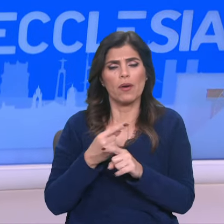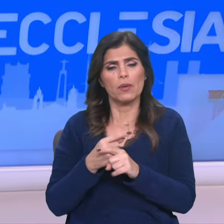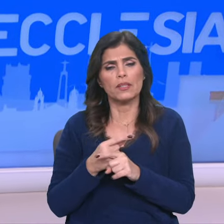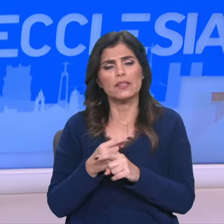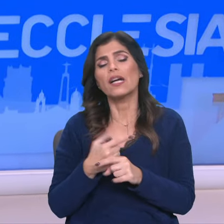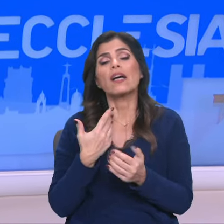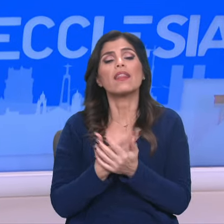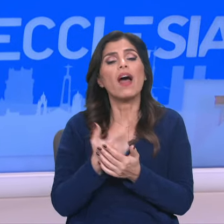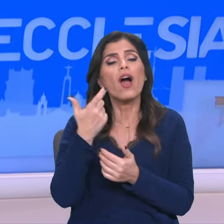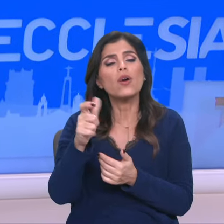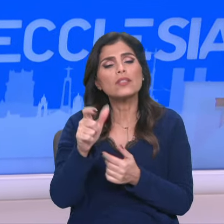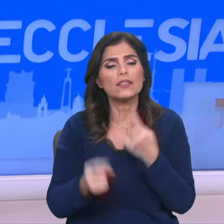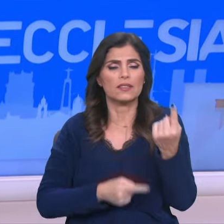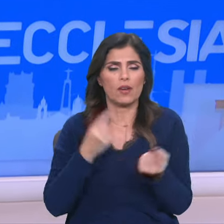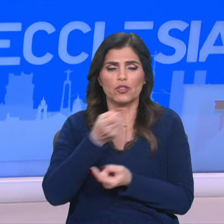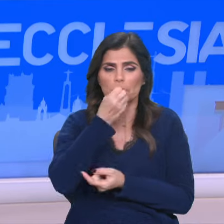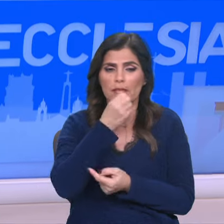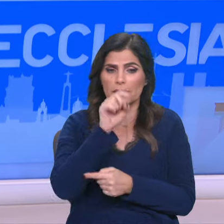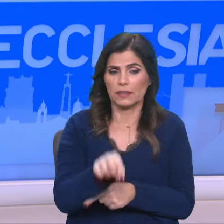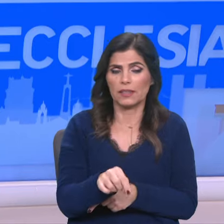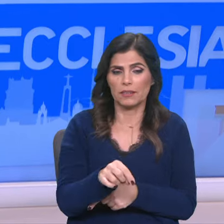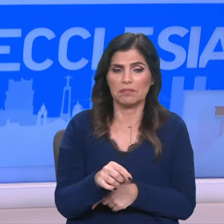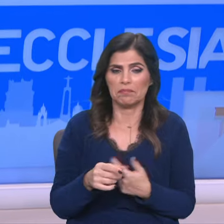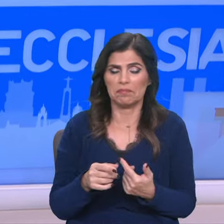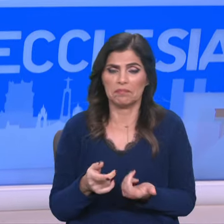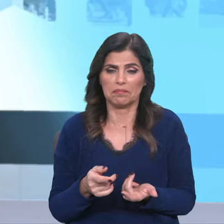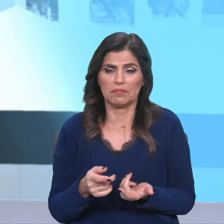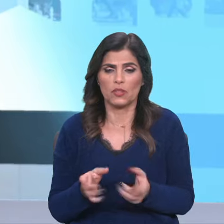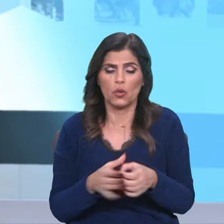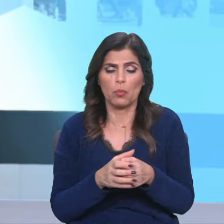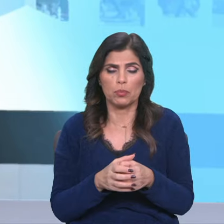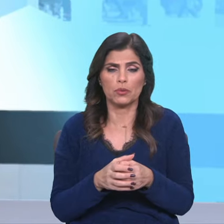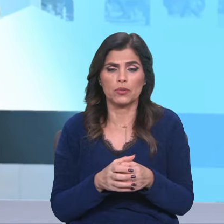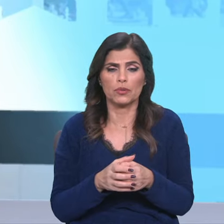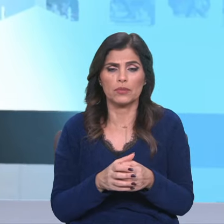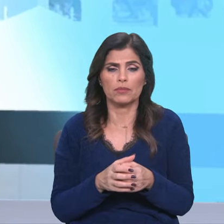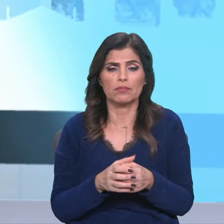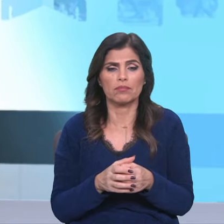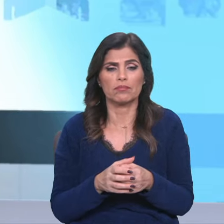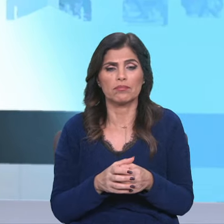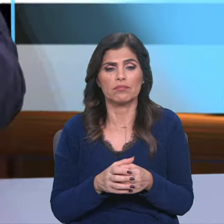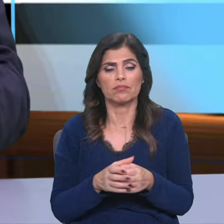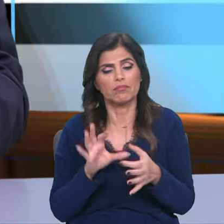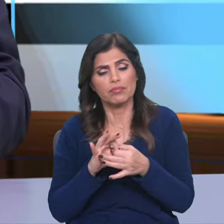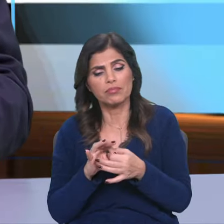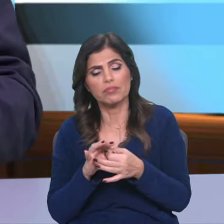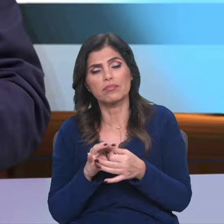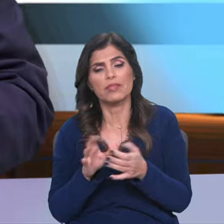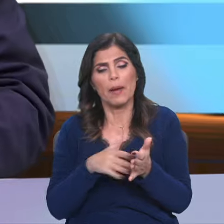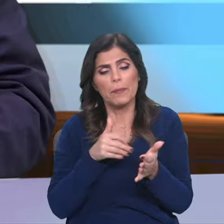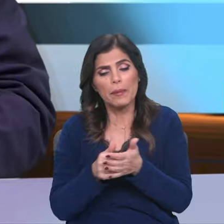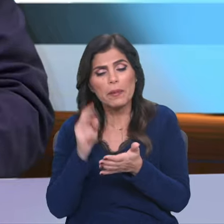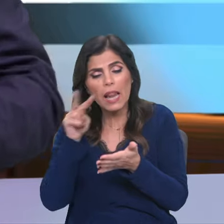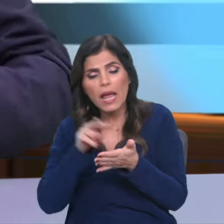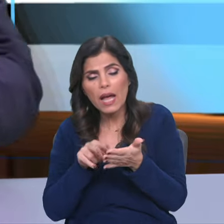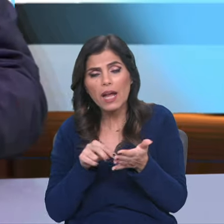determinados conceitos que estão aqui explicados e é de fácil a... Grupos bíblicos, grupos de leitores, não